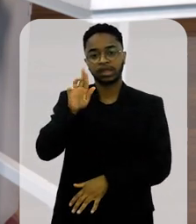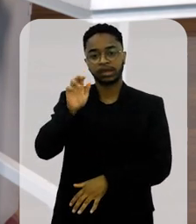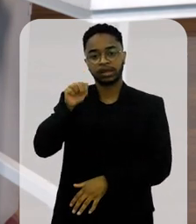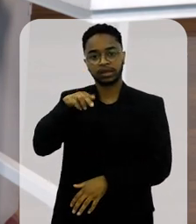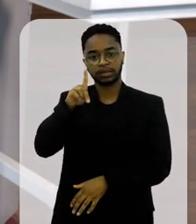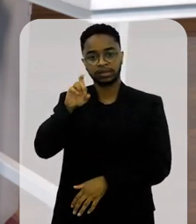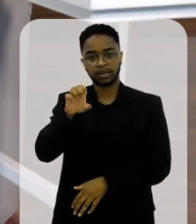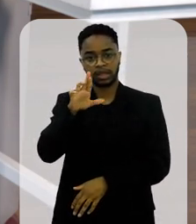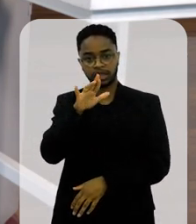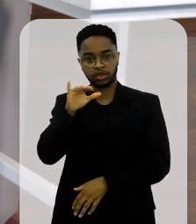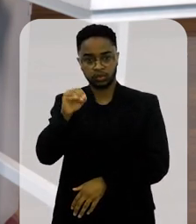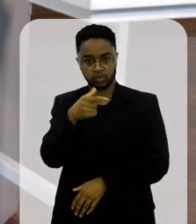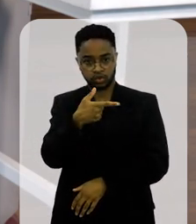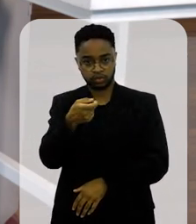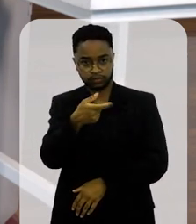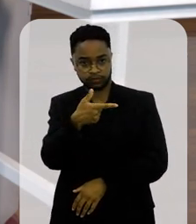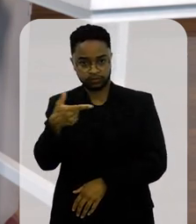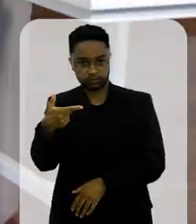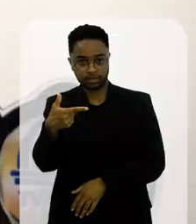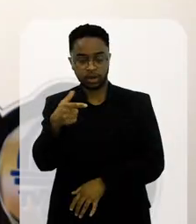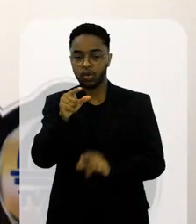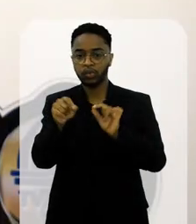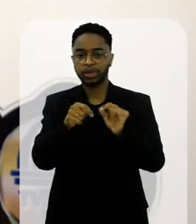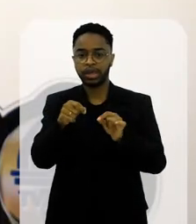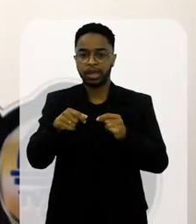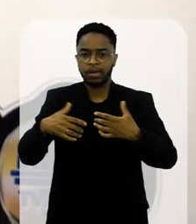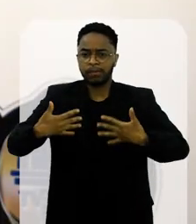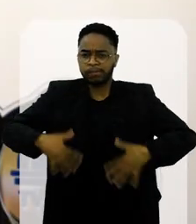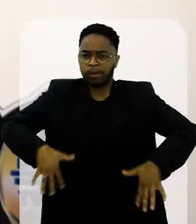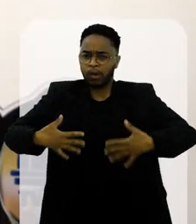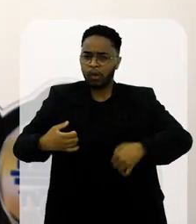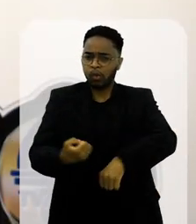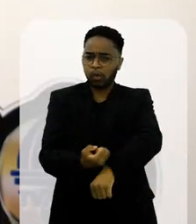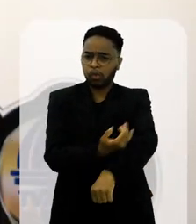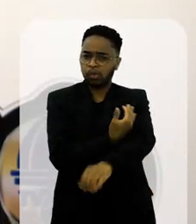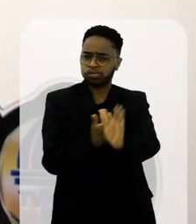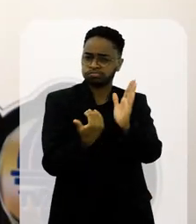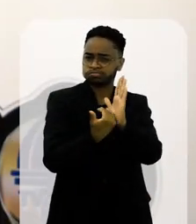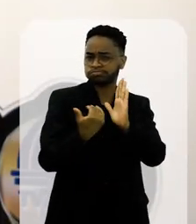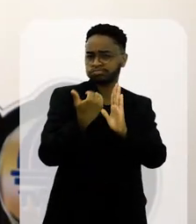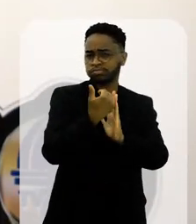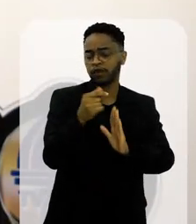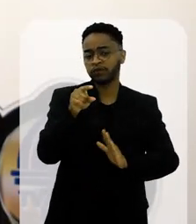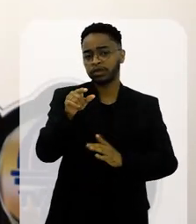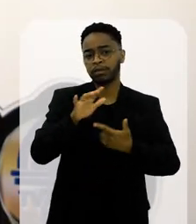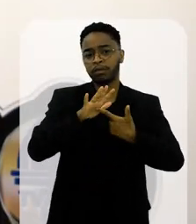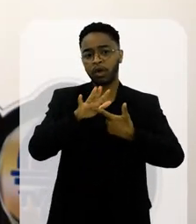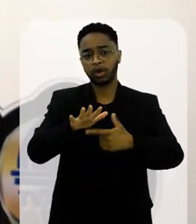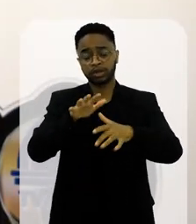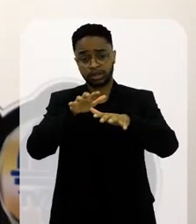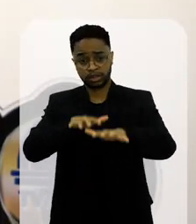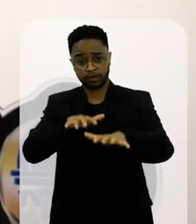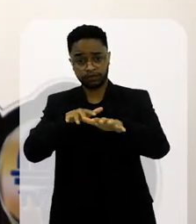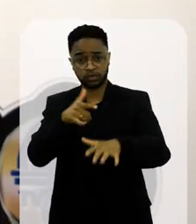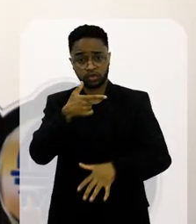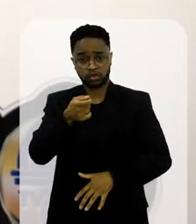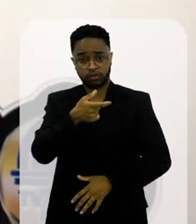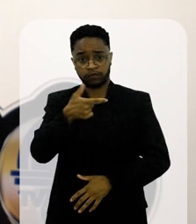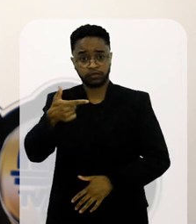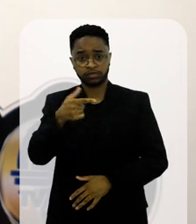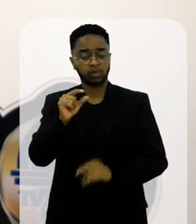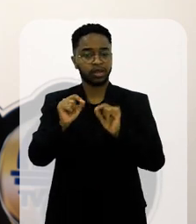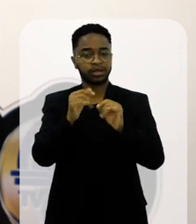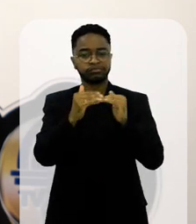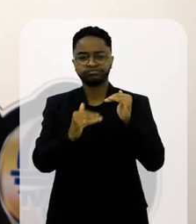de 2022 como arrebatador. E você coloca o desfile da Grande Rio de 2022